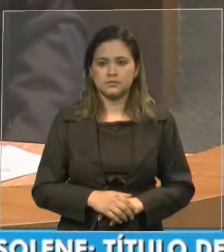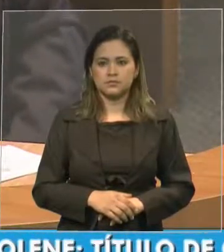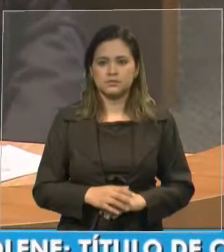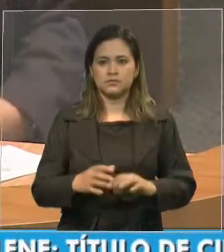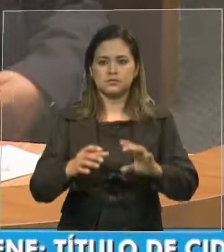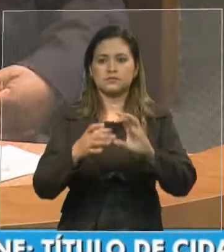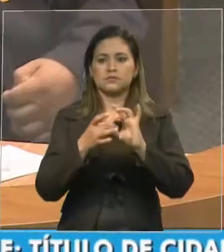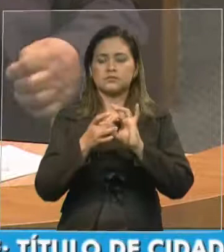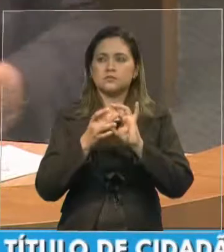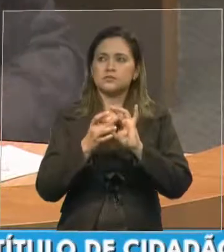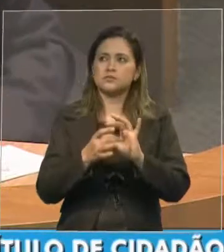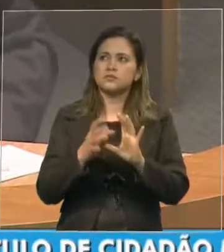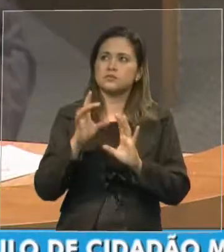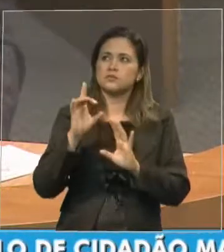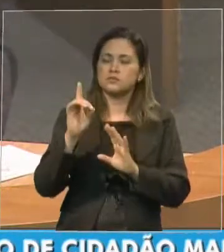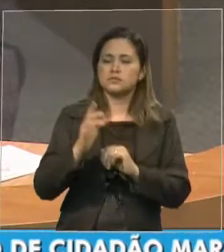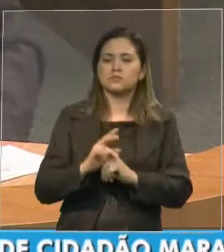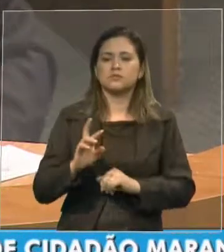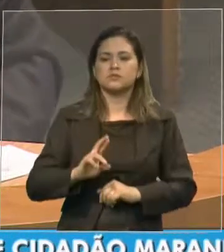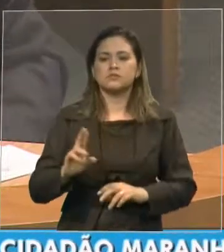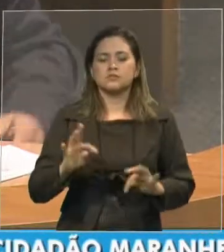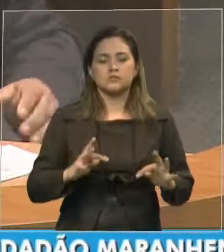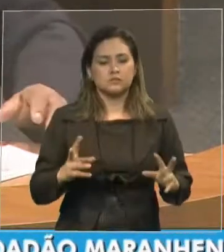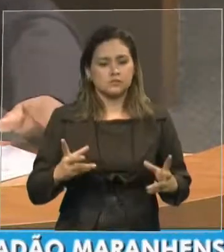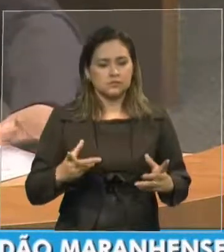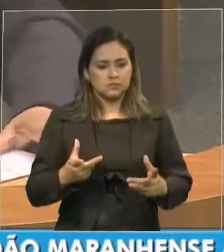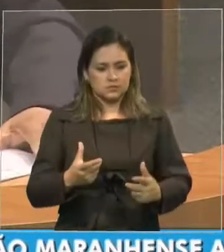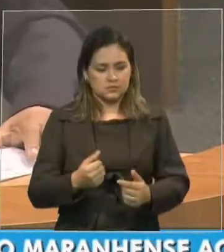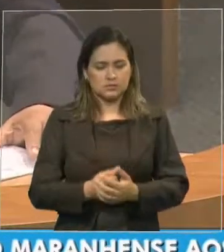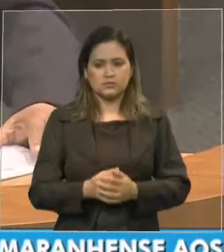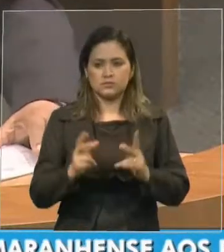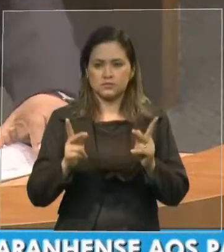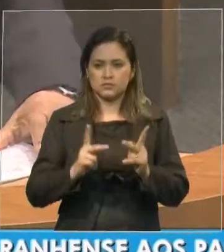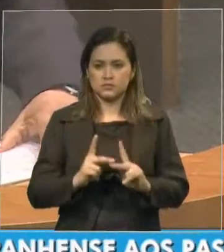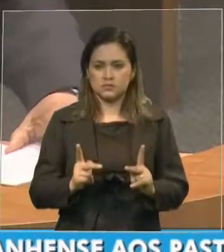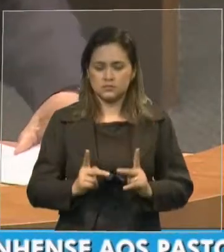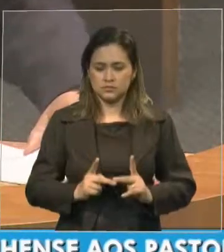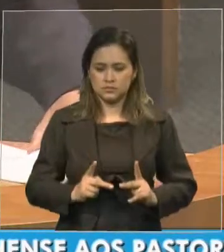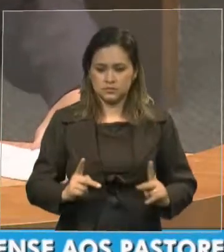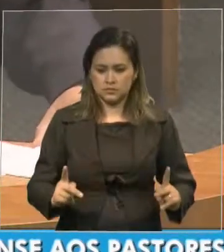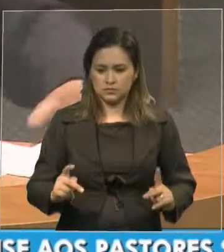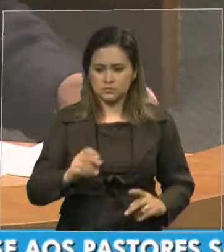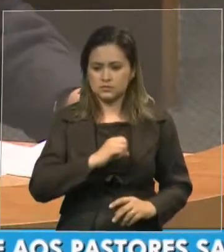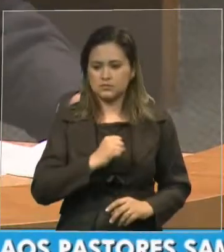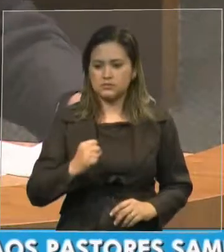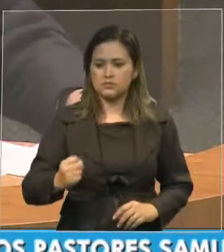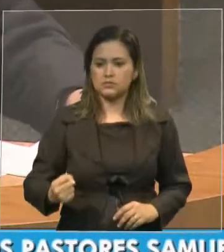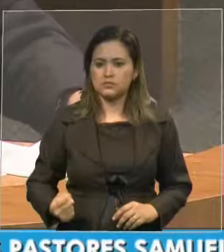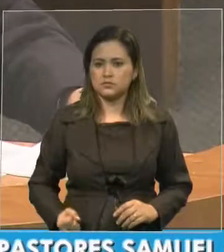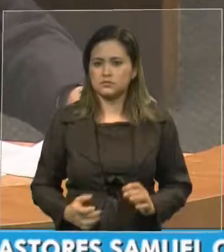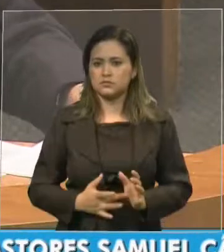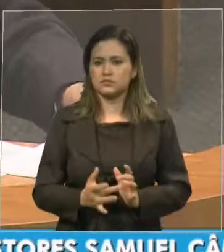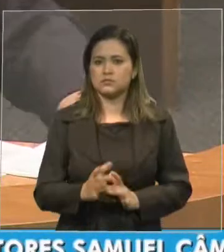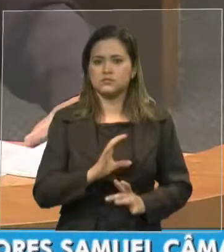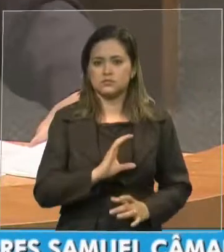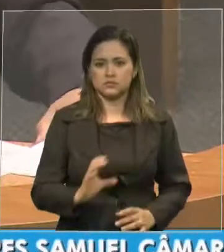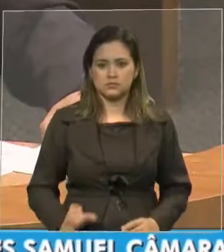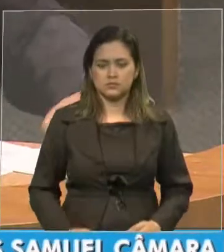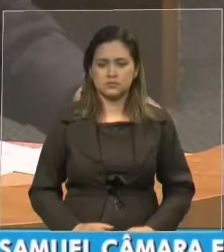presentes, nós saudamos a todos com a paz do nosso senhor Jesus Cristo.